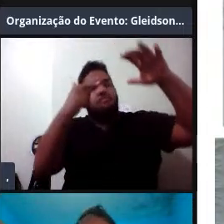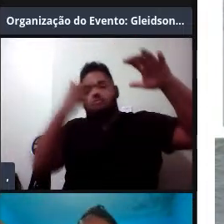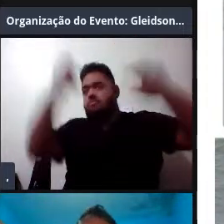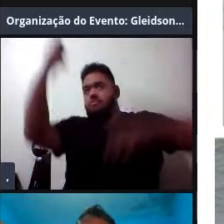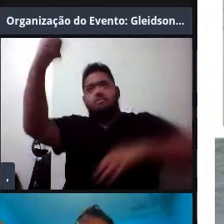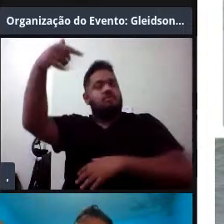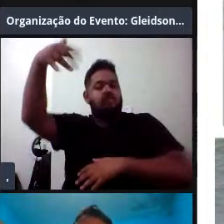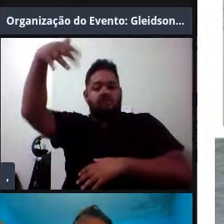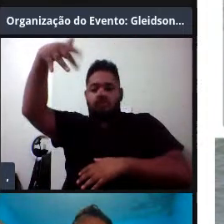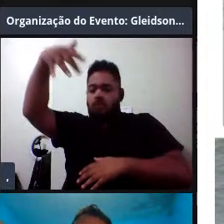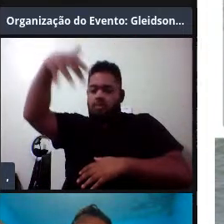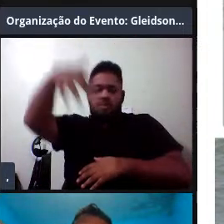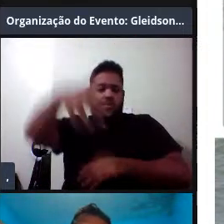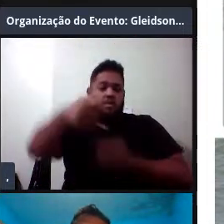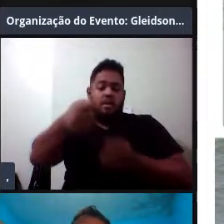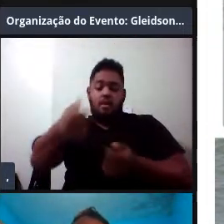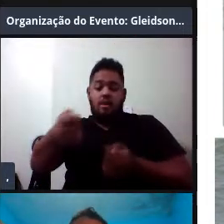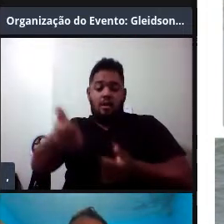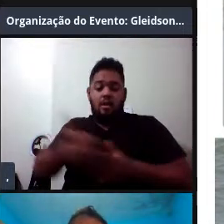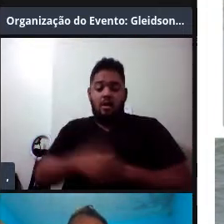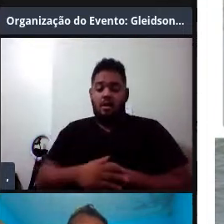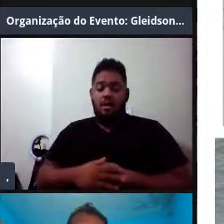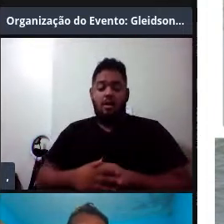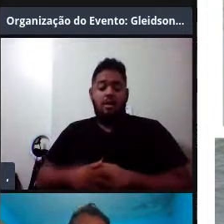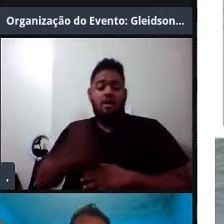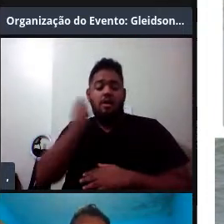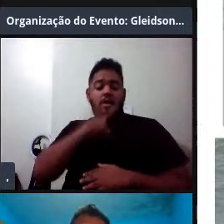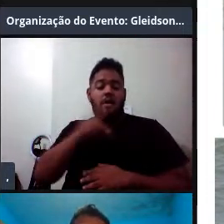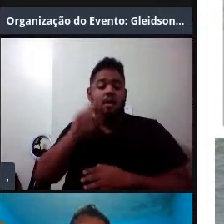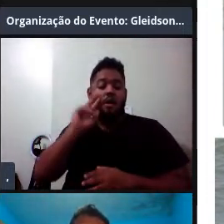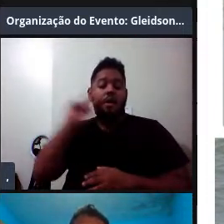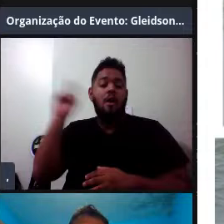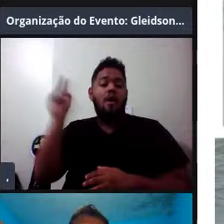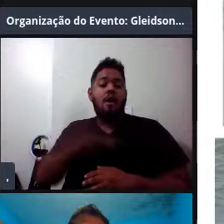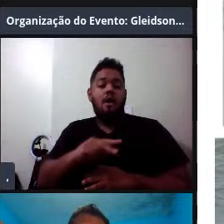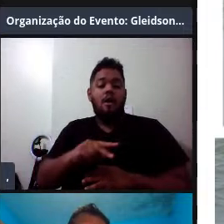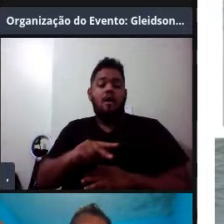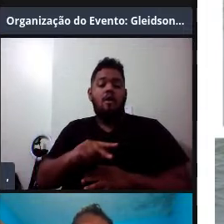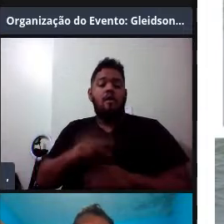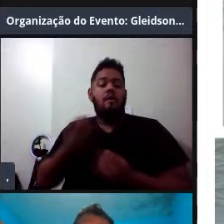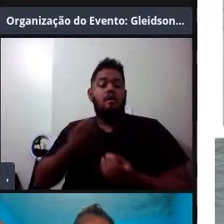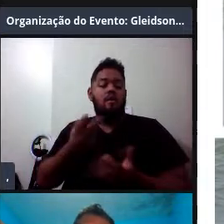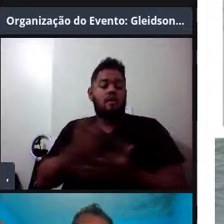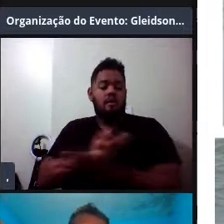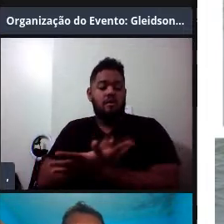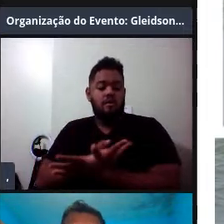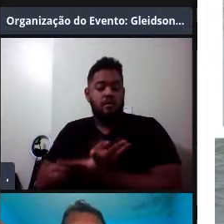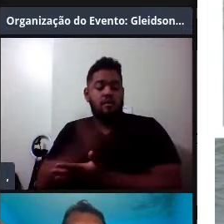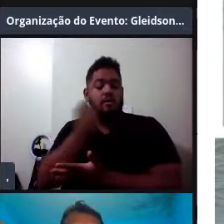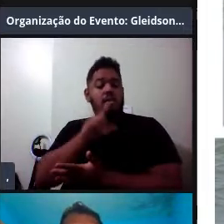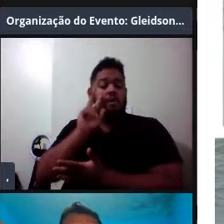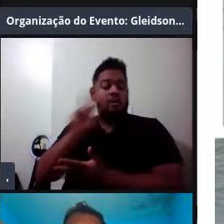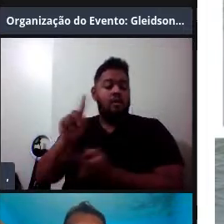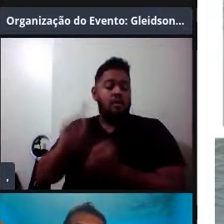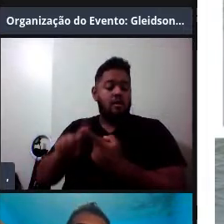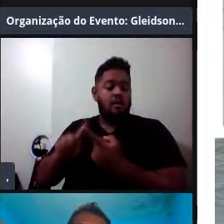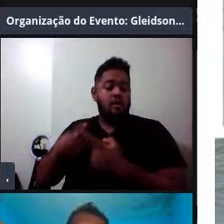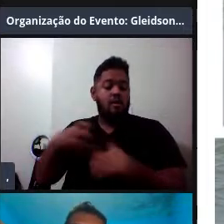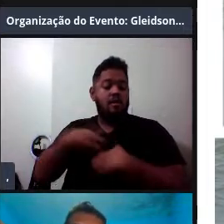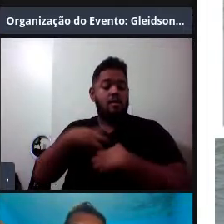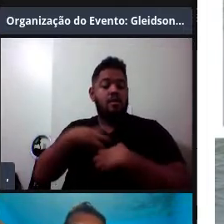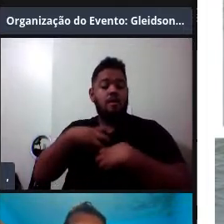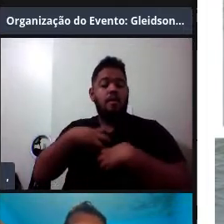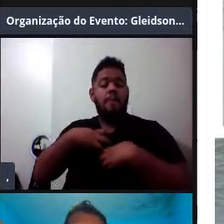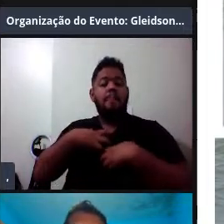você vai ter pouca penetração de luz. Então, você não vai conseguir enxergar, você não vai conseguir enviar pistas comportamentais, sinais